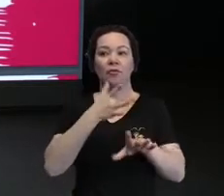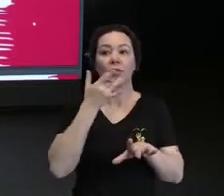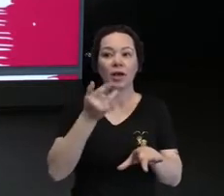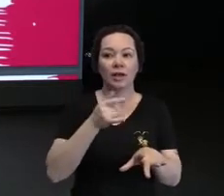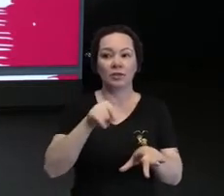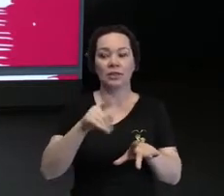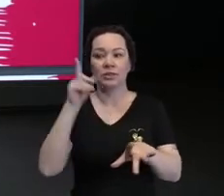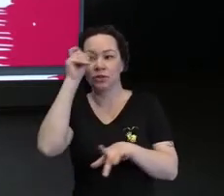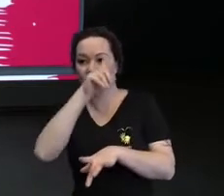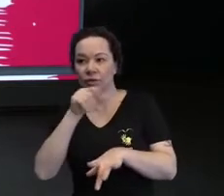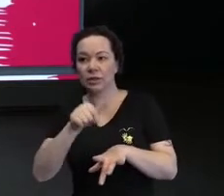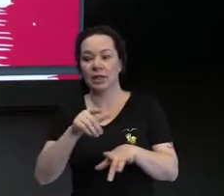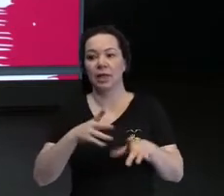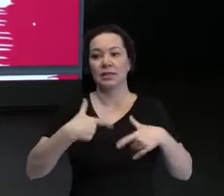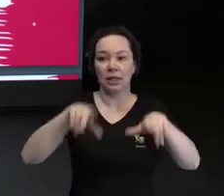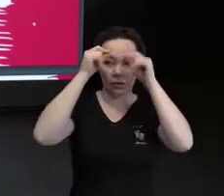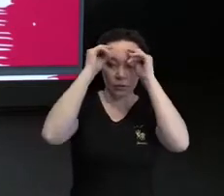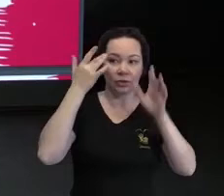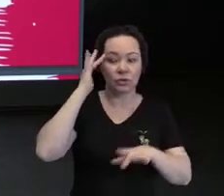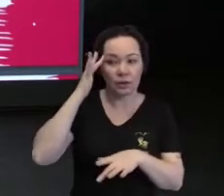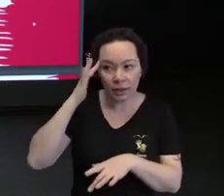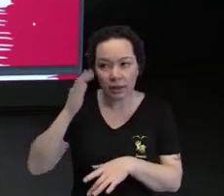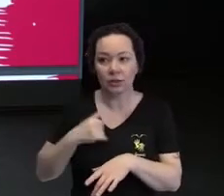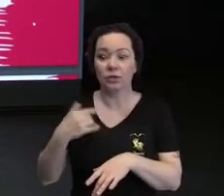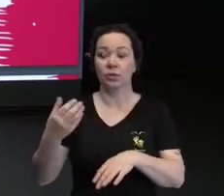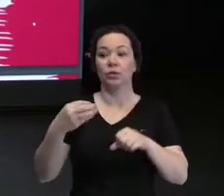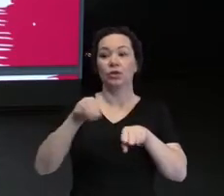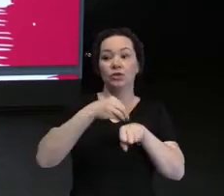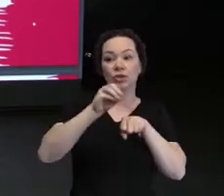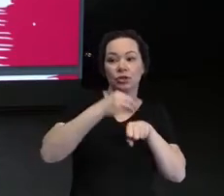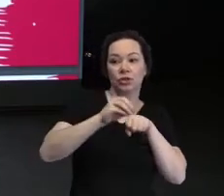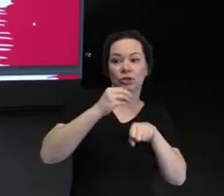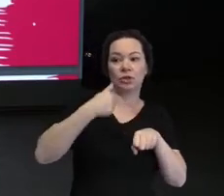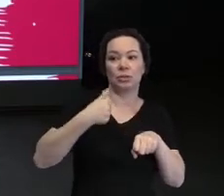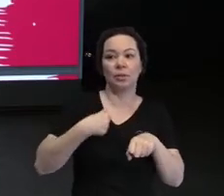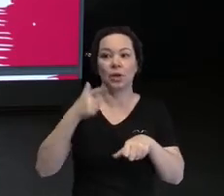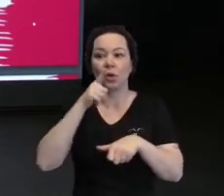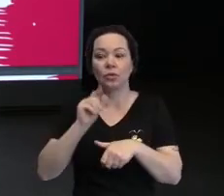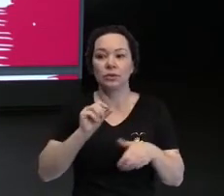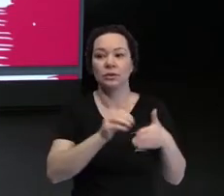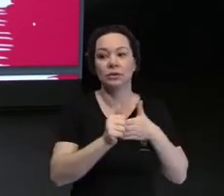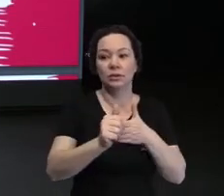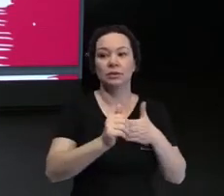isso aqui está difícil, essa linguagem eu não entendi, me dando a sugestão, e assim por diante.